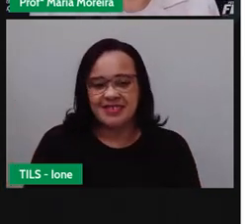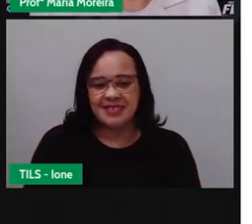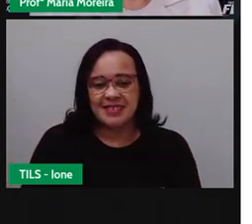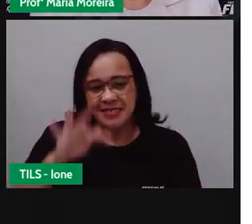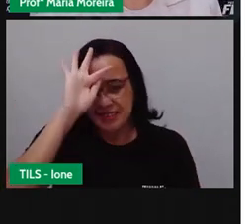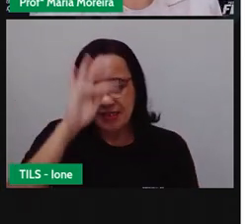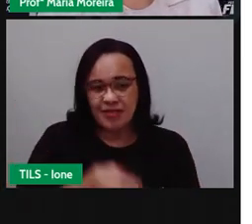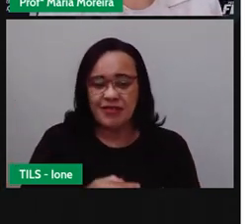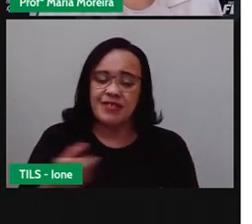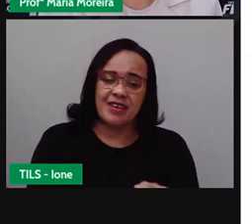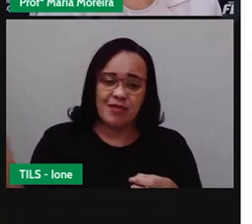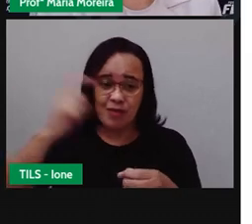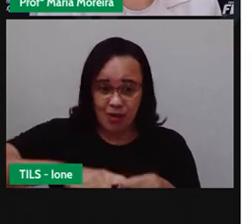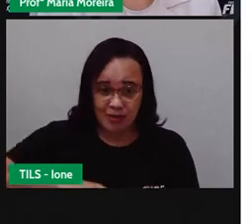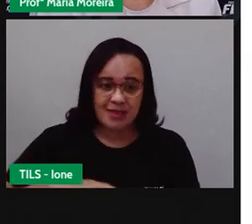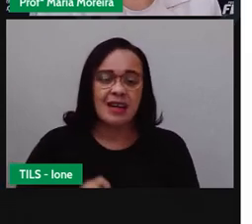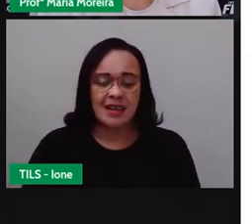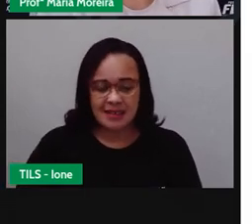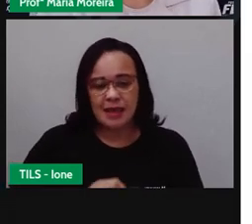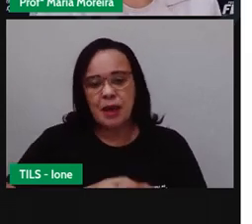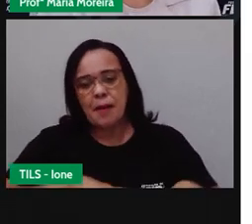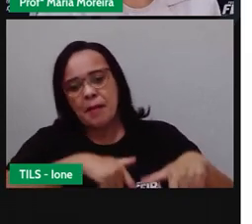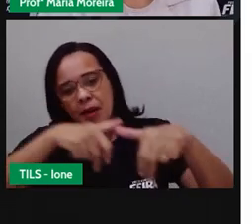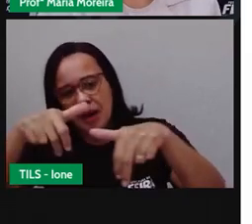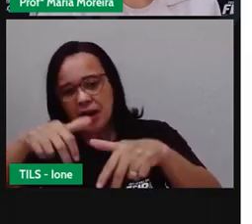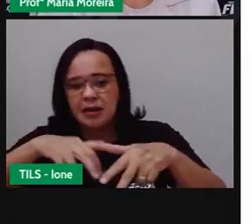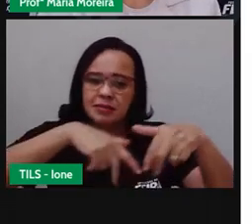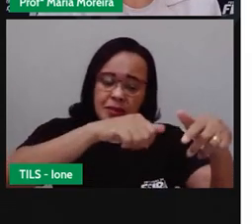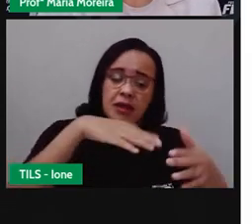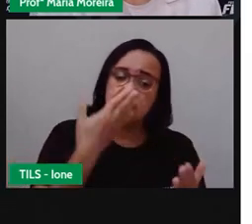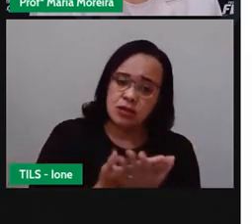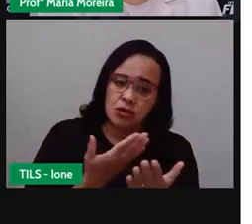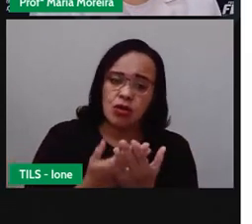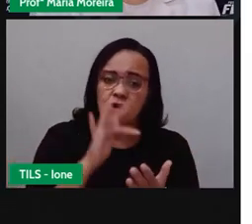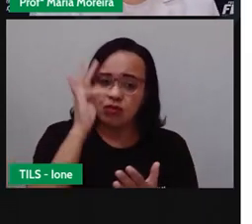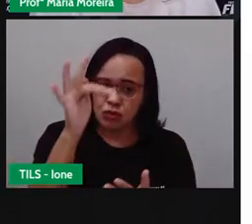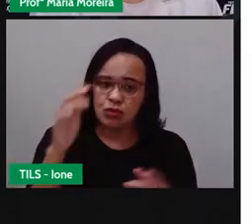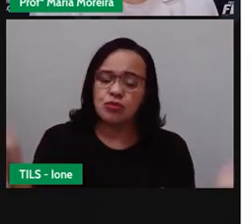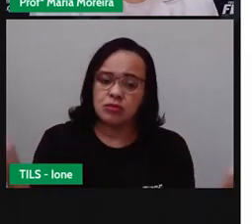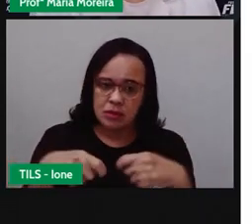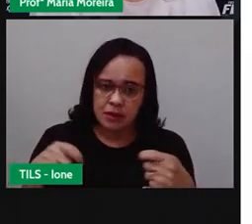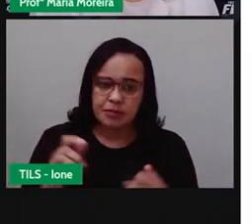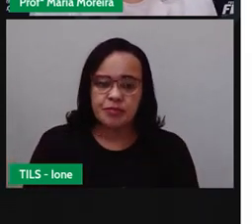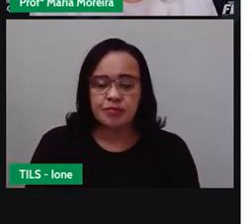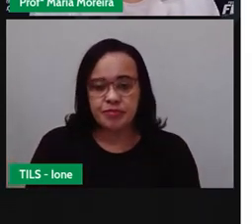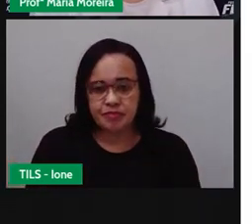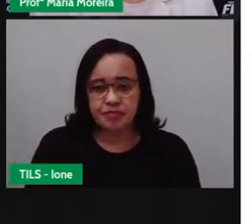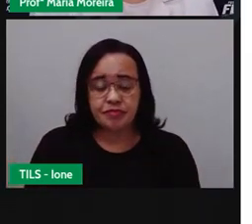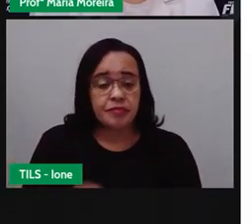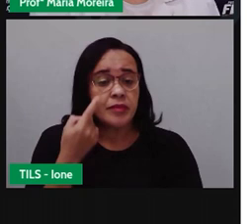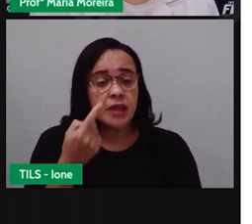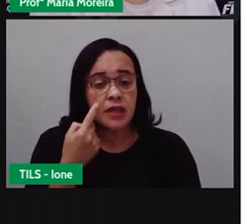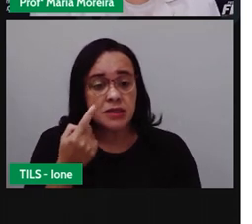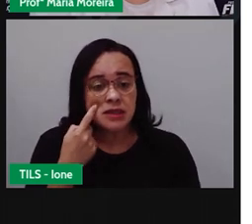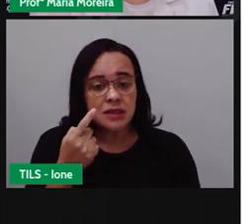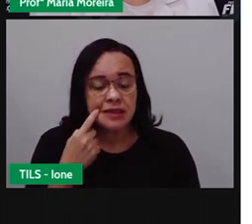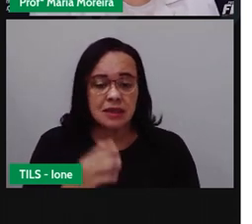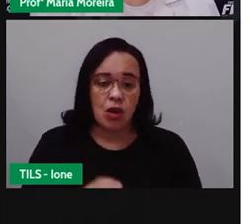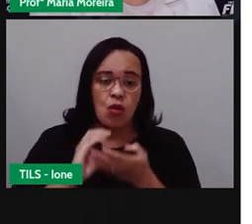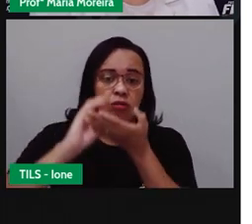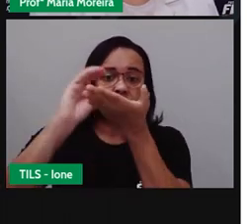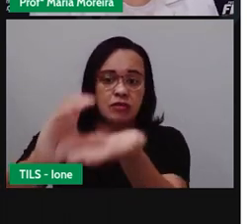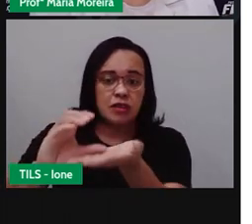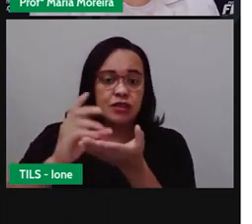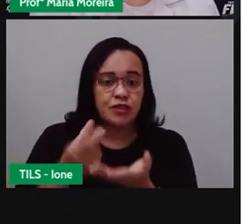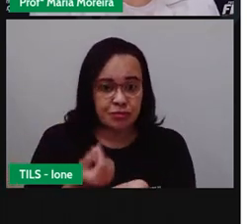voltar aí ao nosso deslocamento para ir à escola. Bom, é por isso que o investimento em melhores práticas